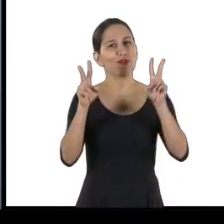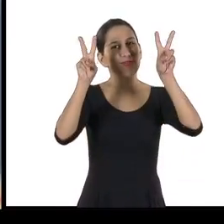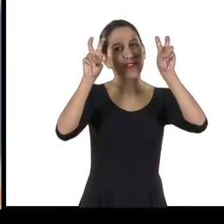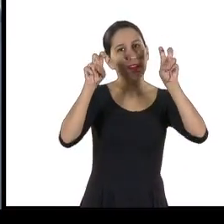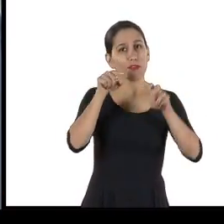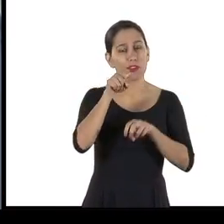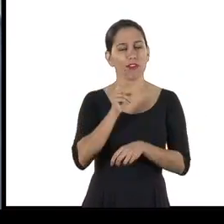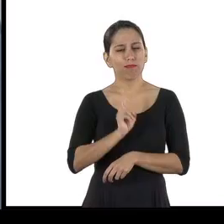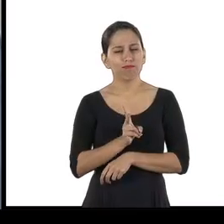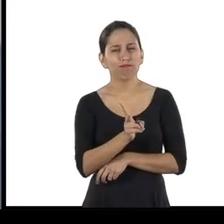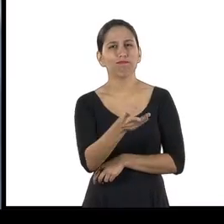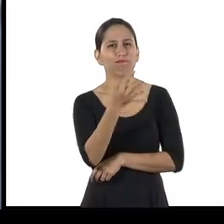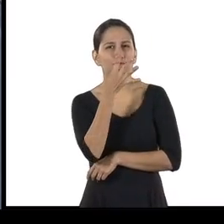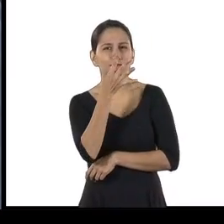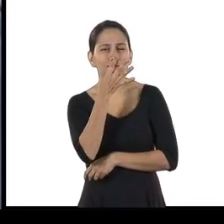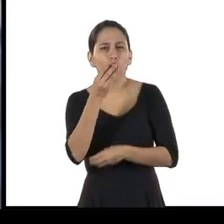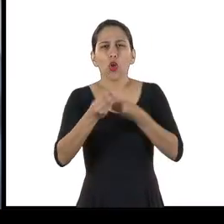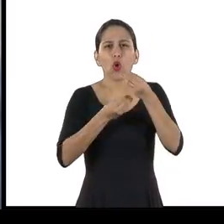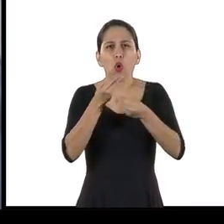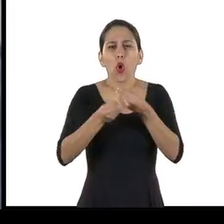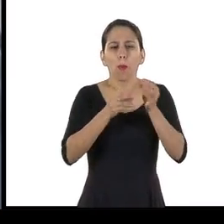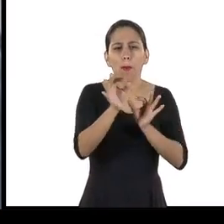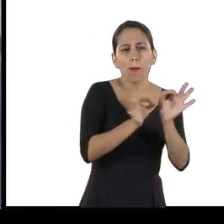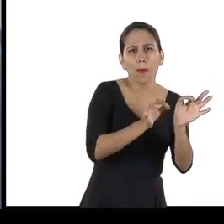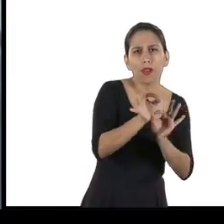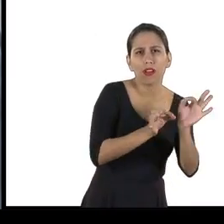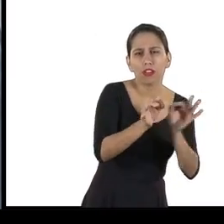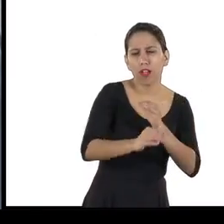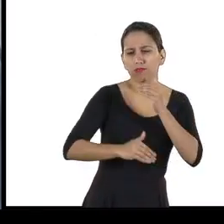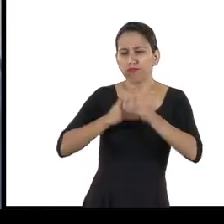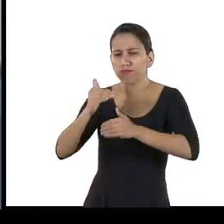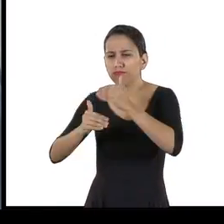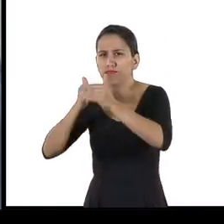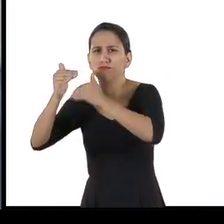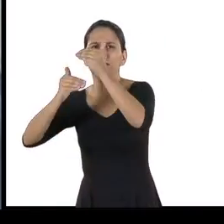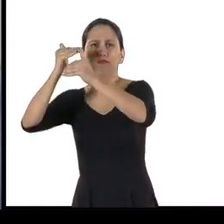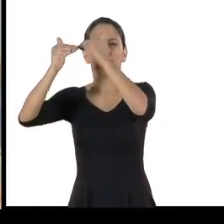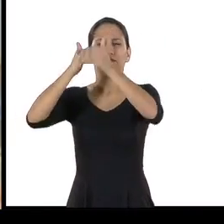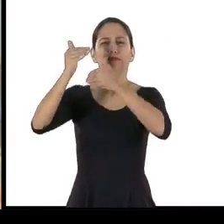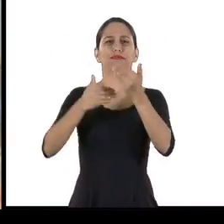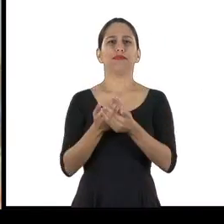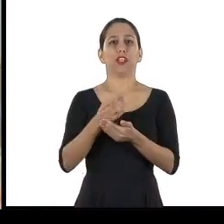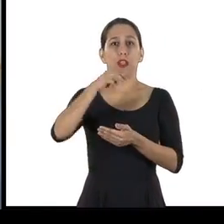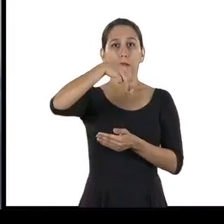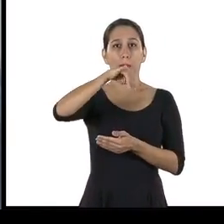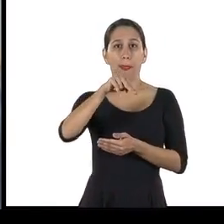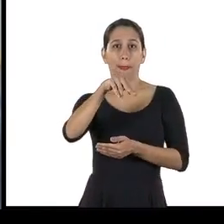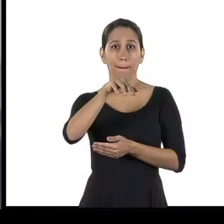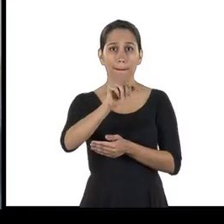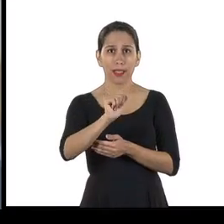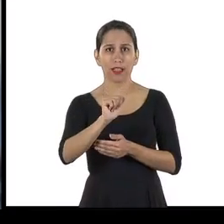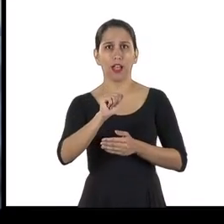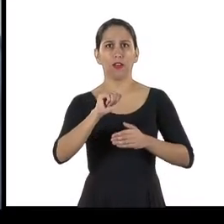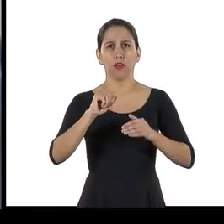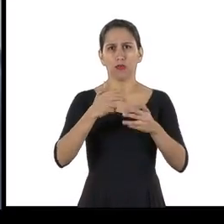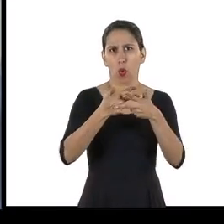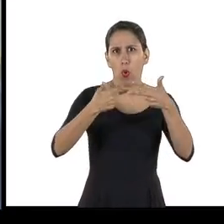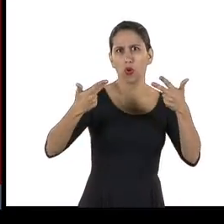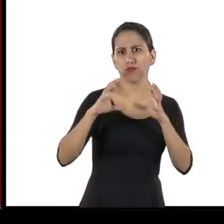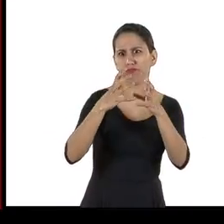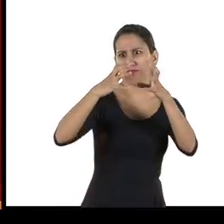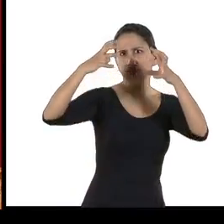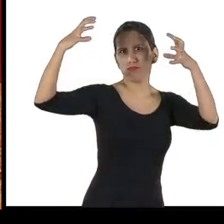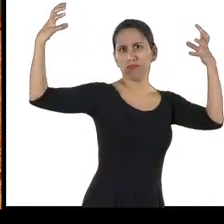vai acompanhar passo a passo como planejar e executar o desenvolvimento de uma mina de rochas ornamentais. Vem comigo!